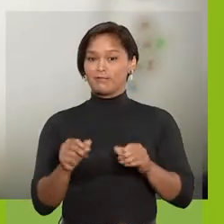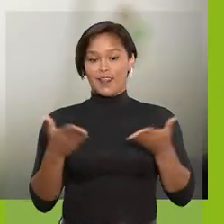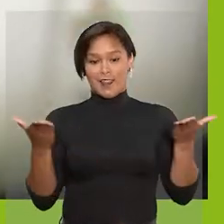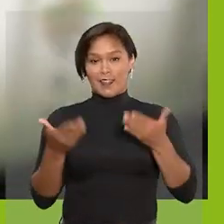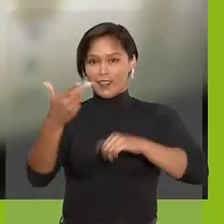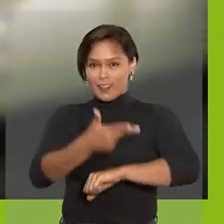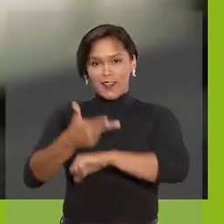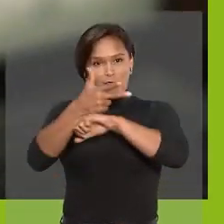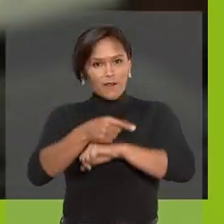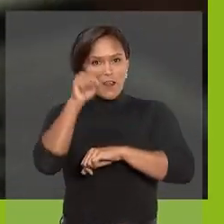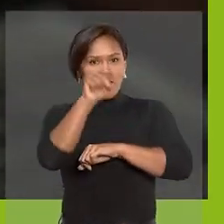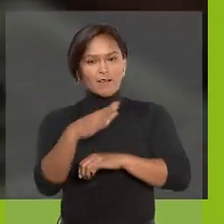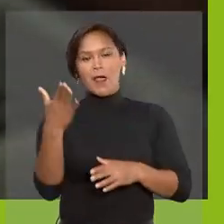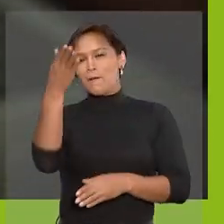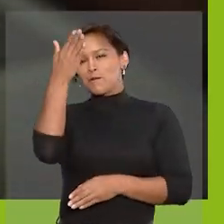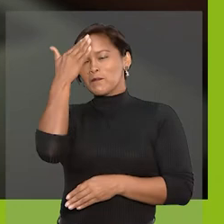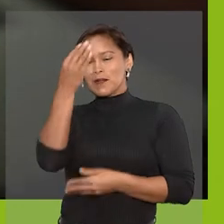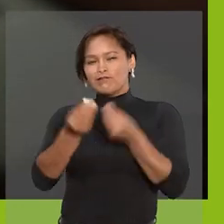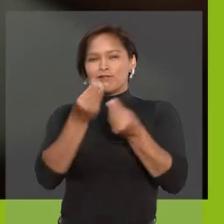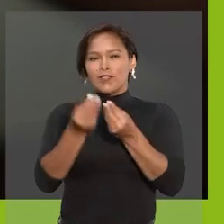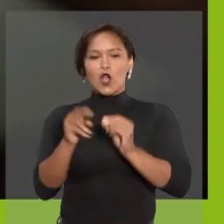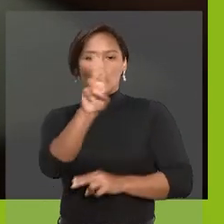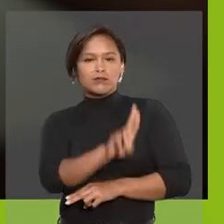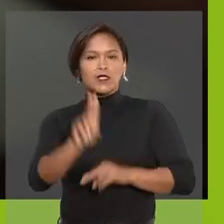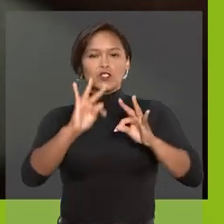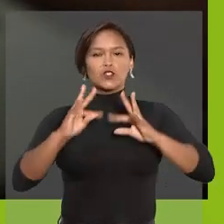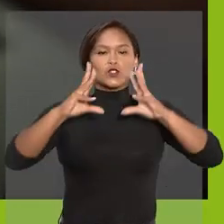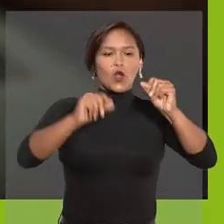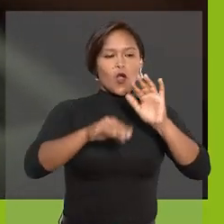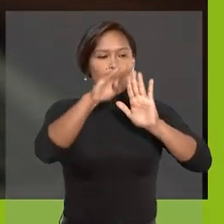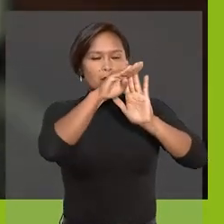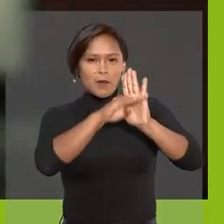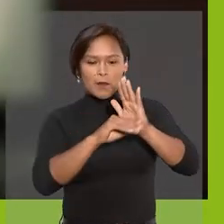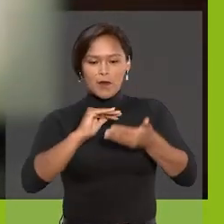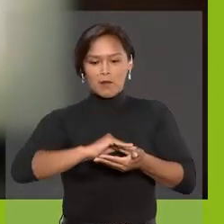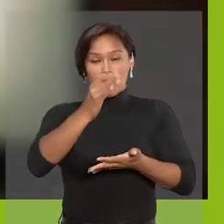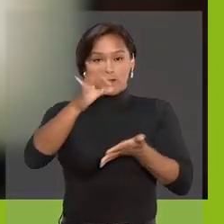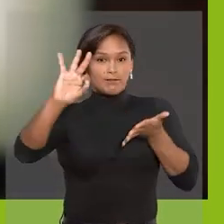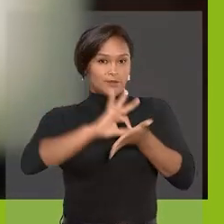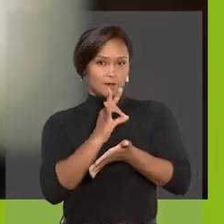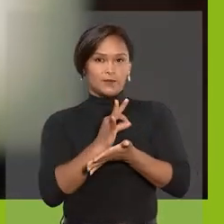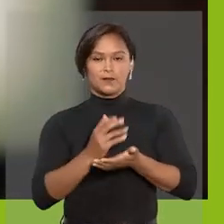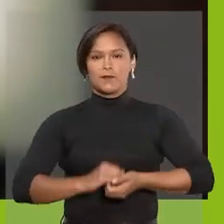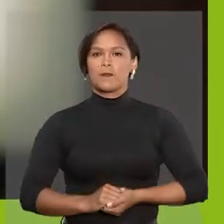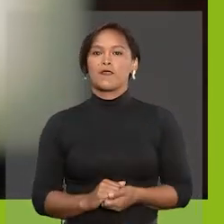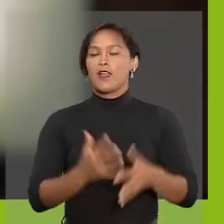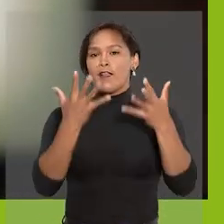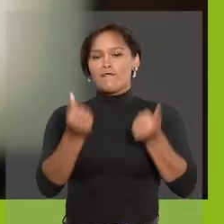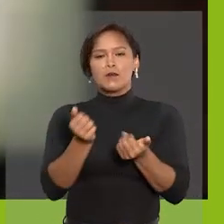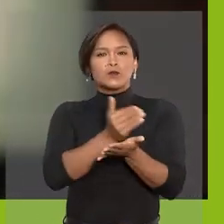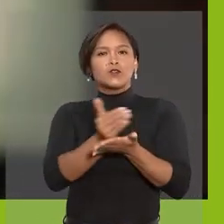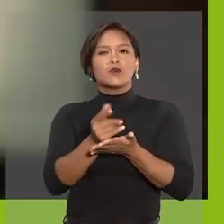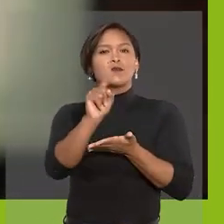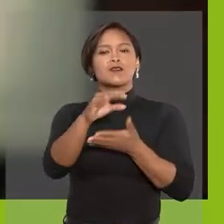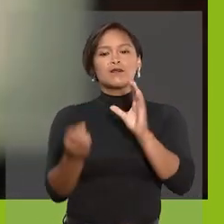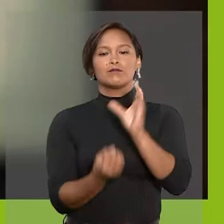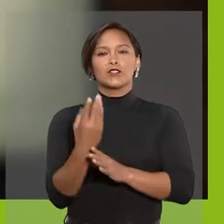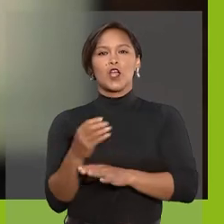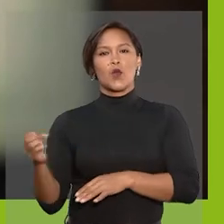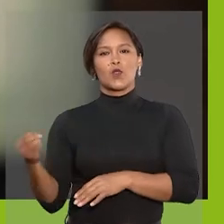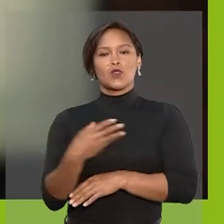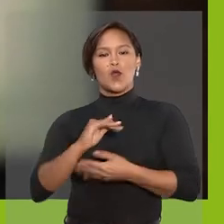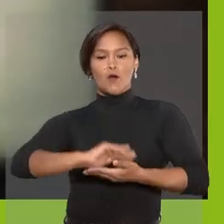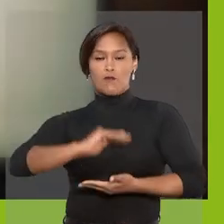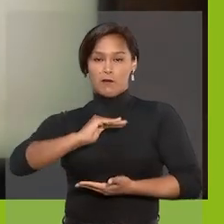Neste vídeo, você vai aprender a usar as funcionalidades dos blocos de assinatura. Vamos começar criando um